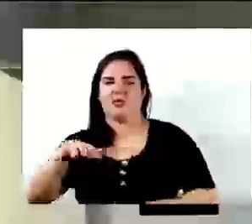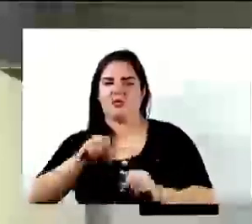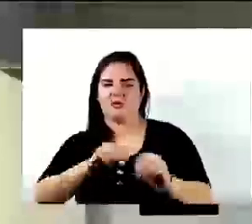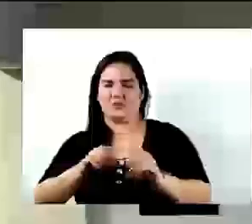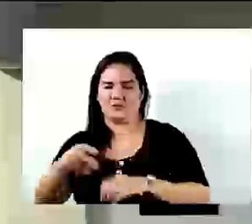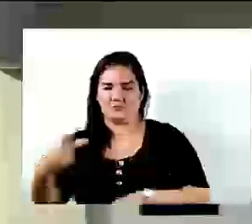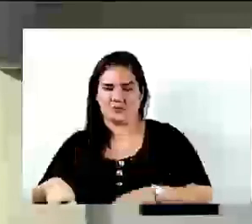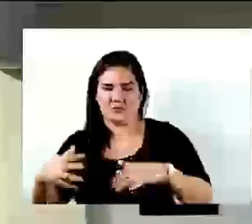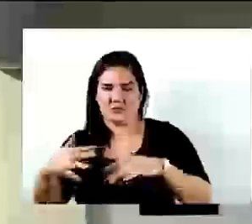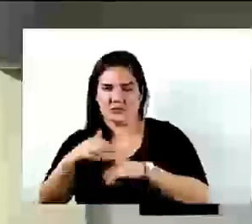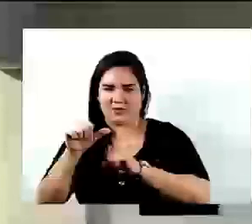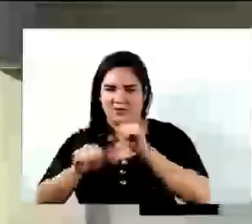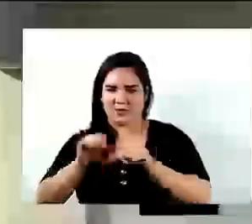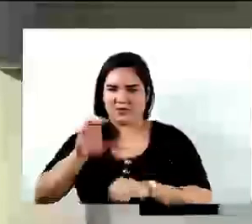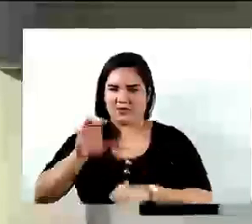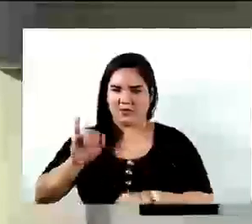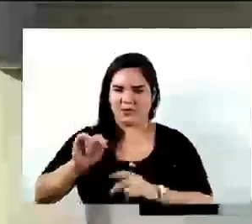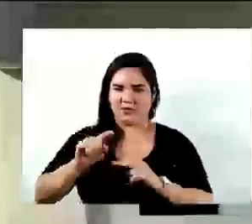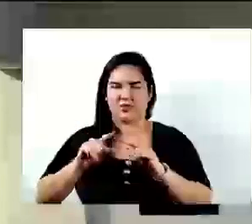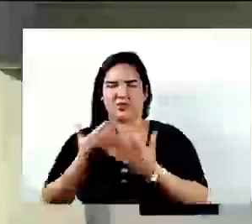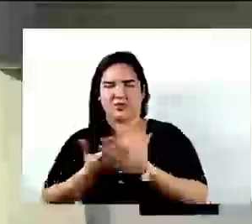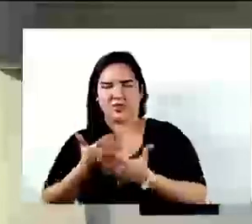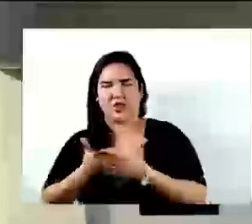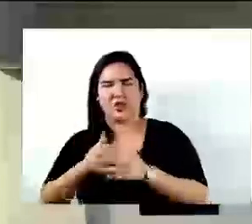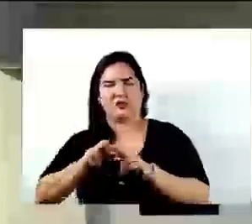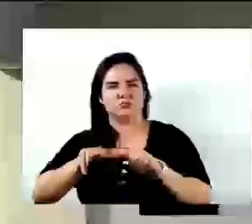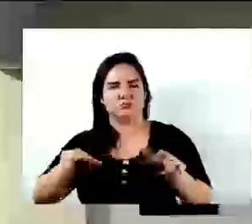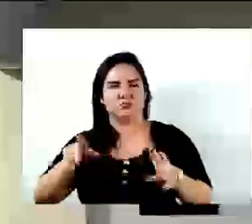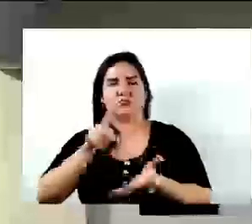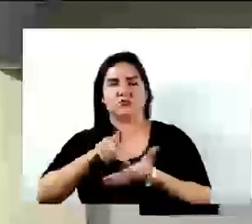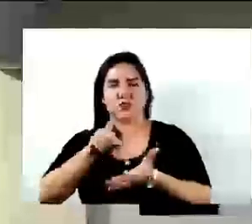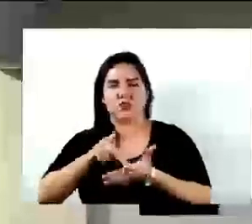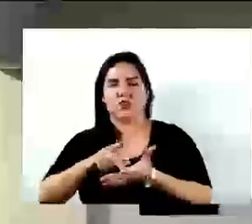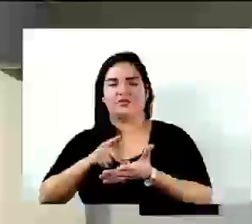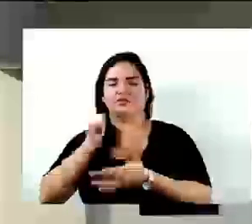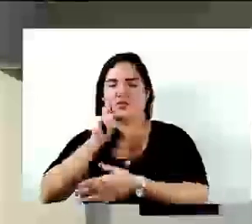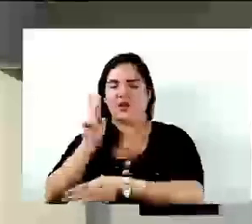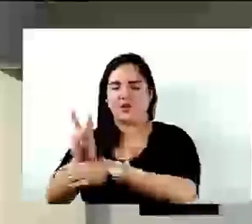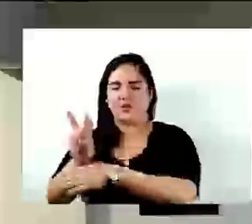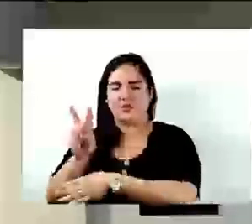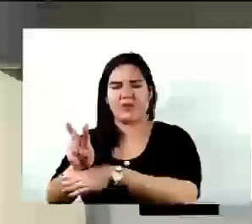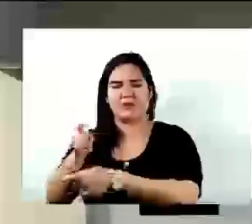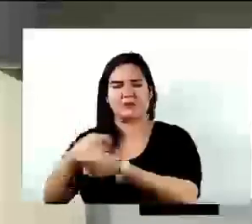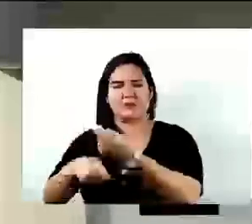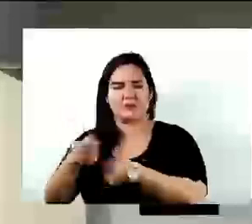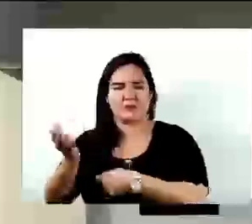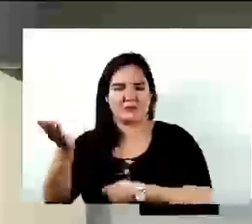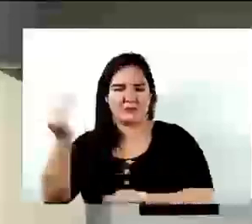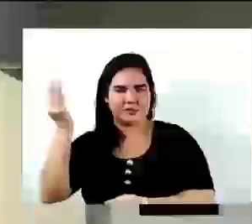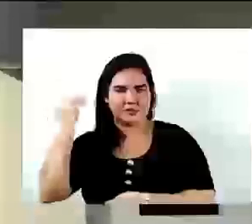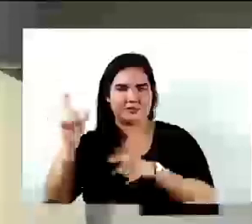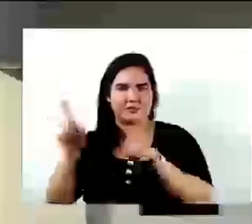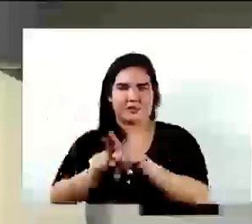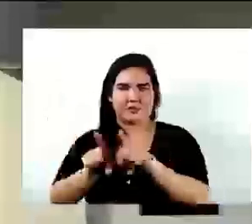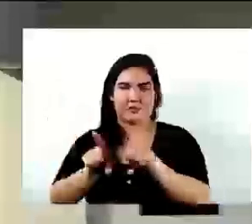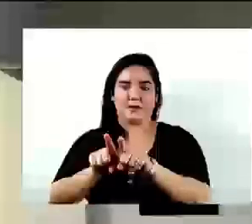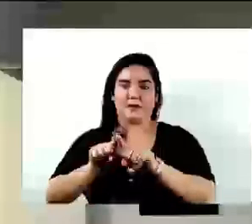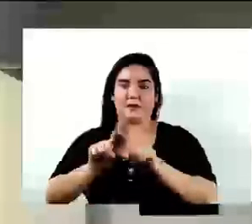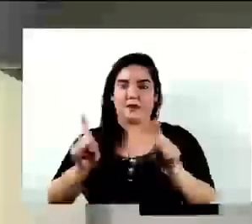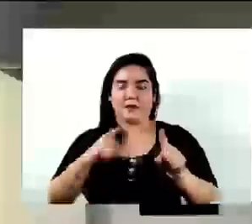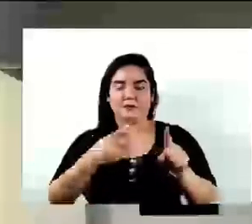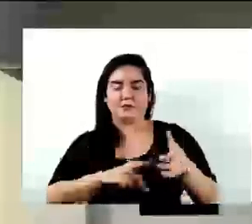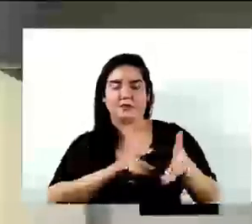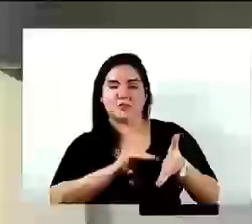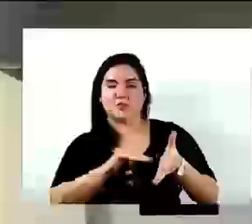Reforma de CI, de escola, sem dúvida nenhuma. Acompanhei as escolas na gestão passada também, mas o nosso secretário